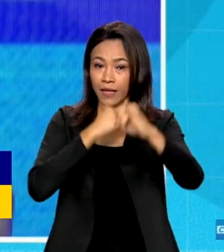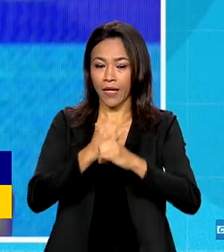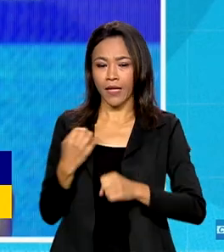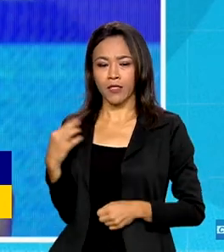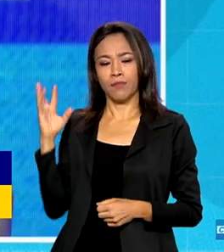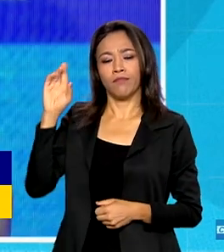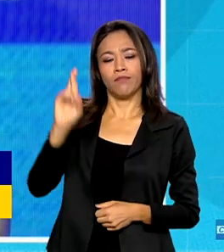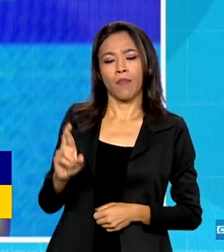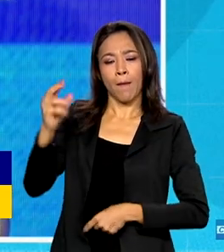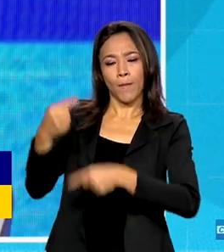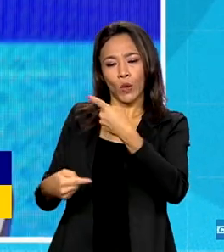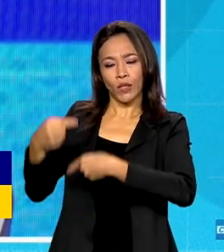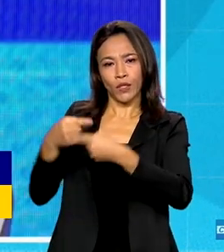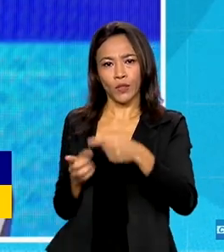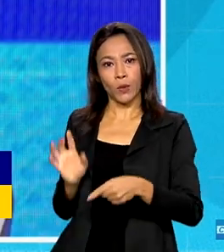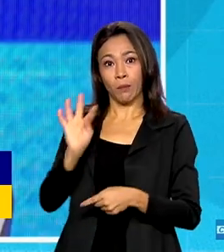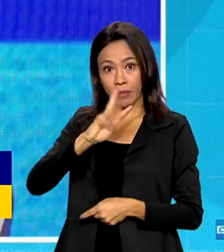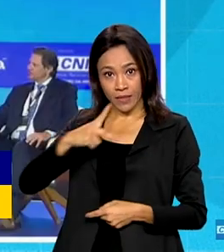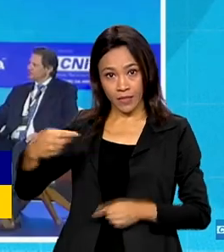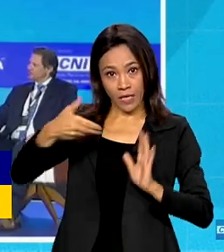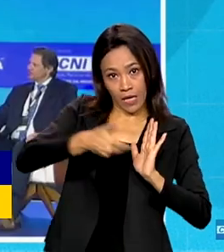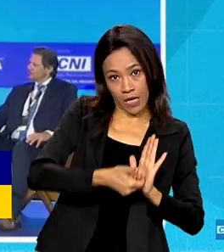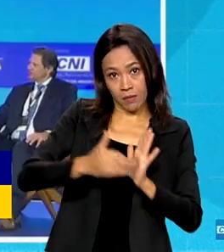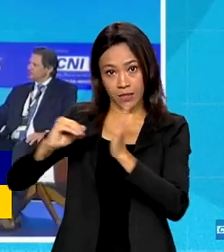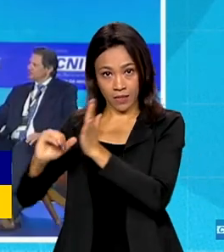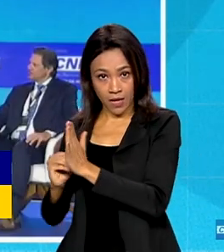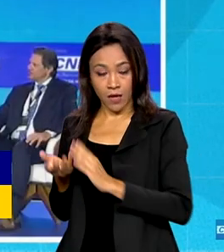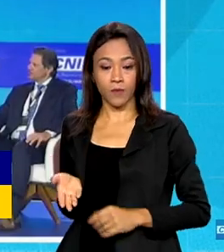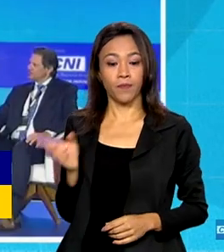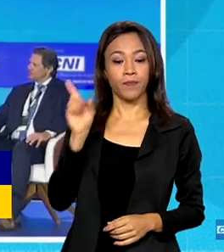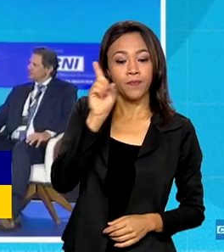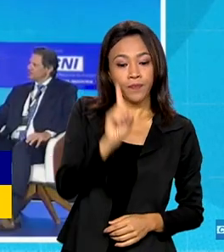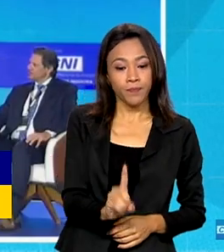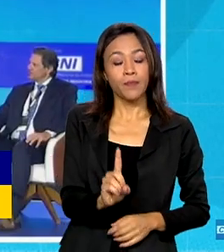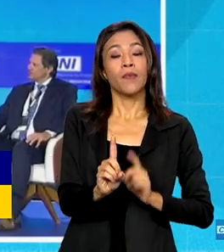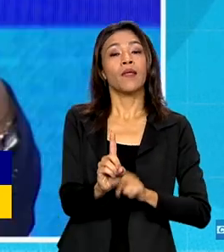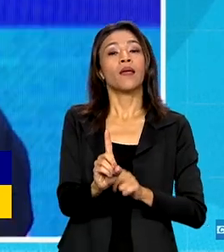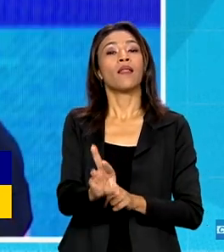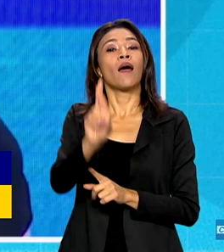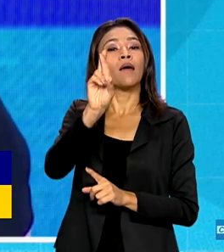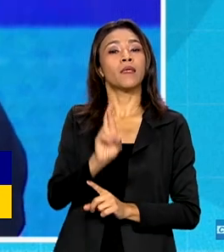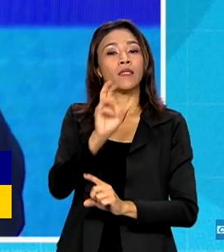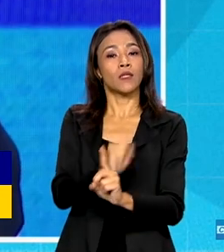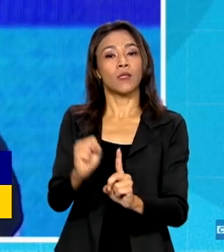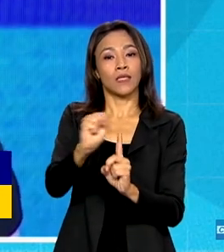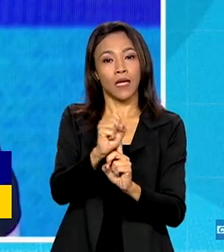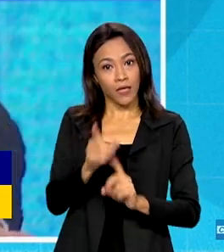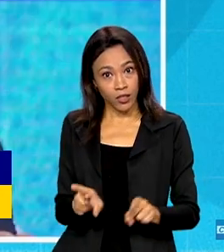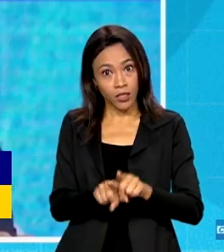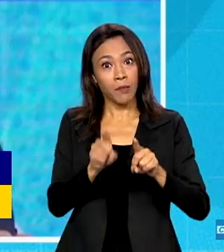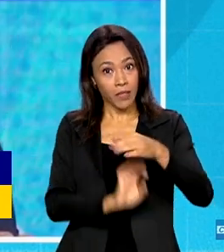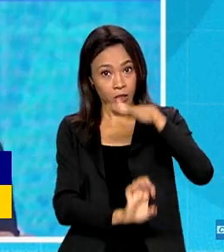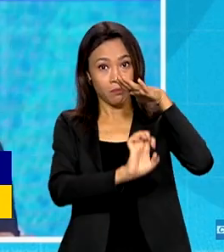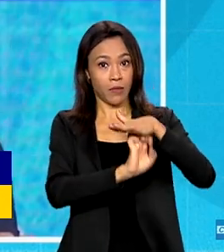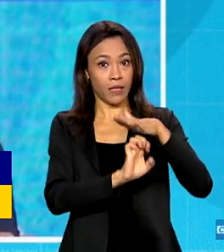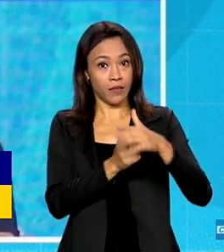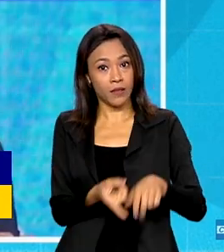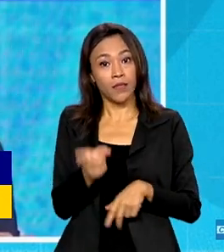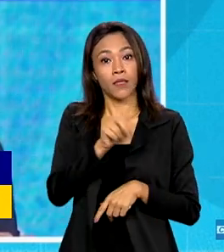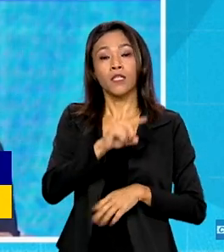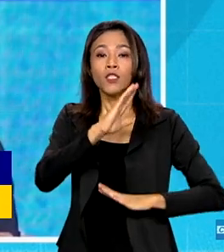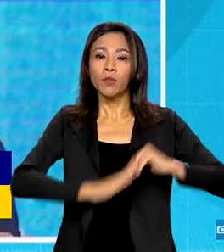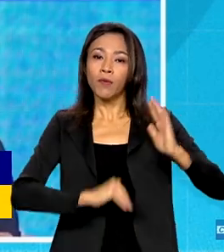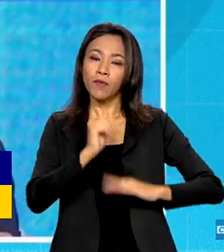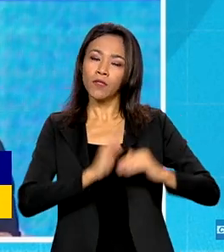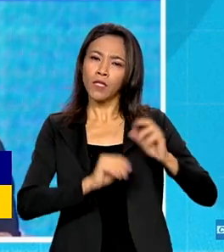dos presidentes da Câmara e do Senado, de representantes da sociedade civil e entidades privadas, de especialistas